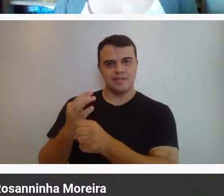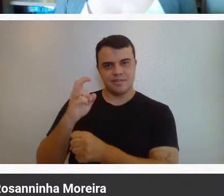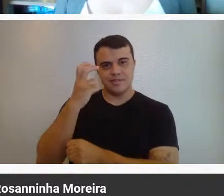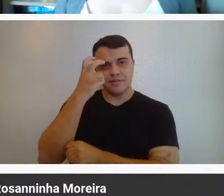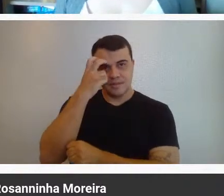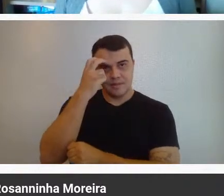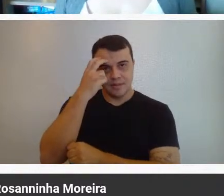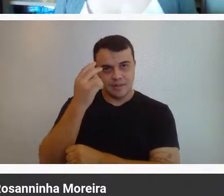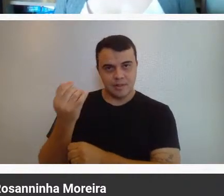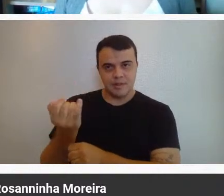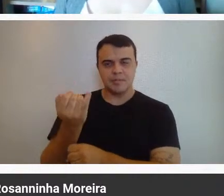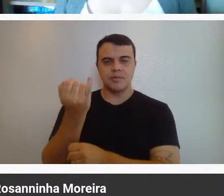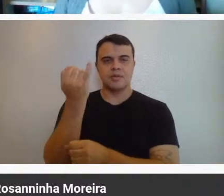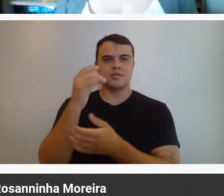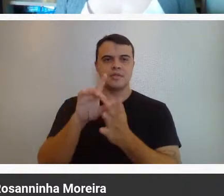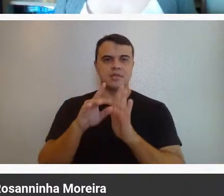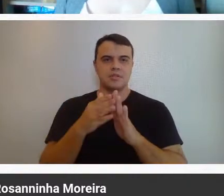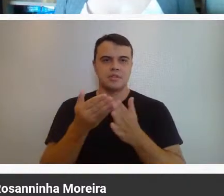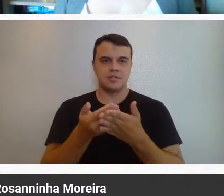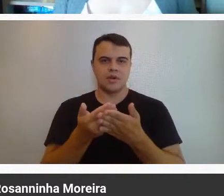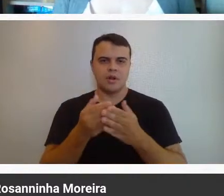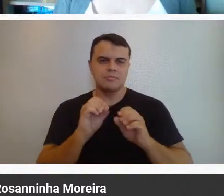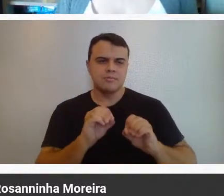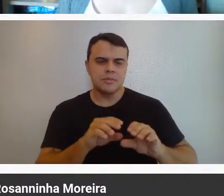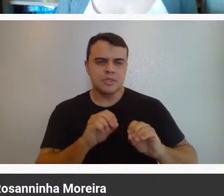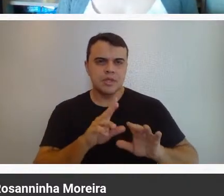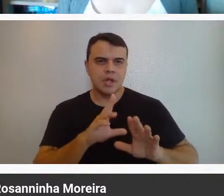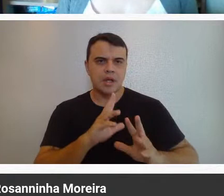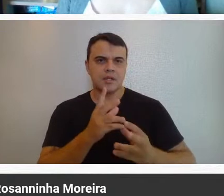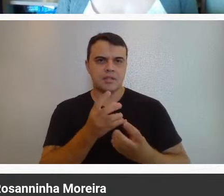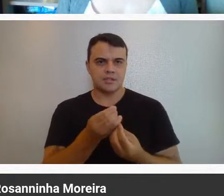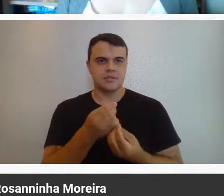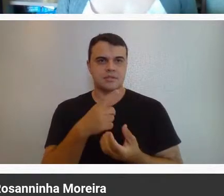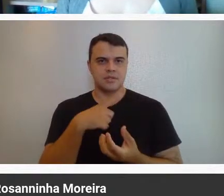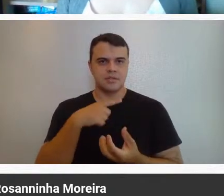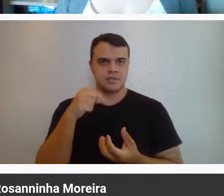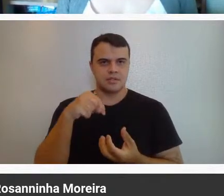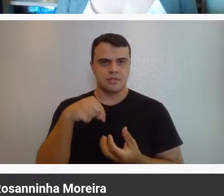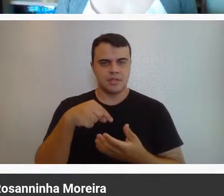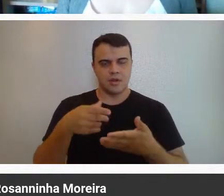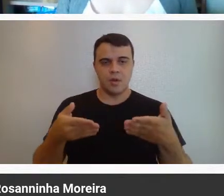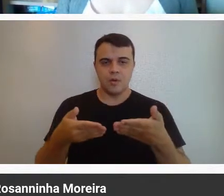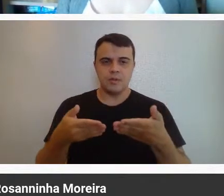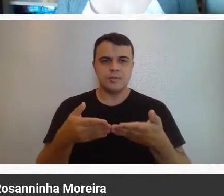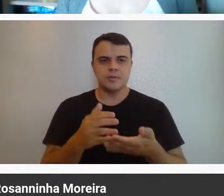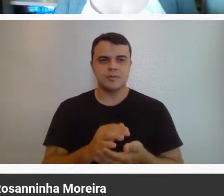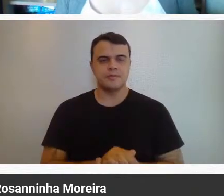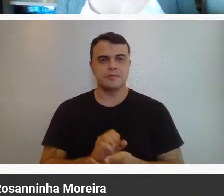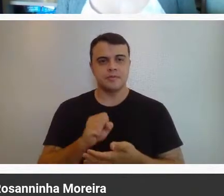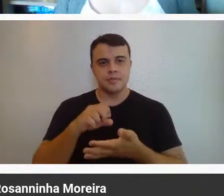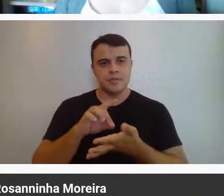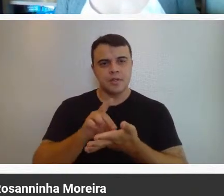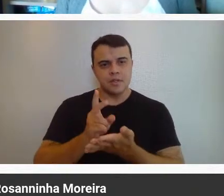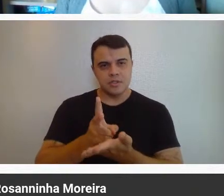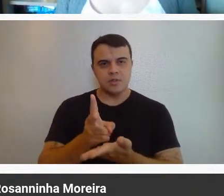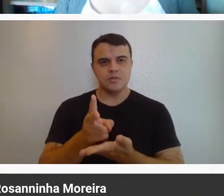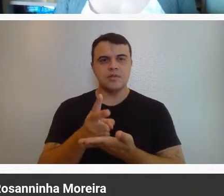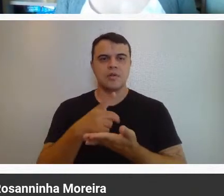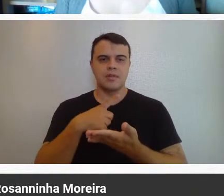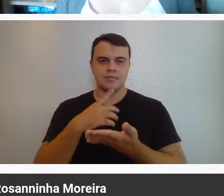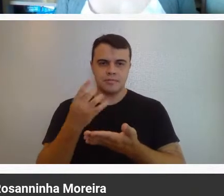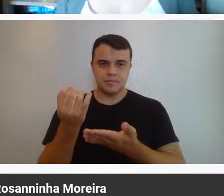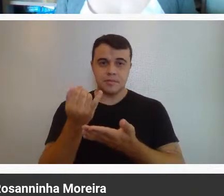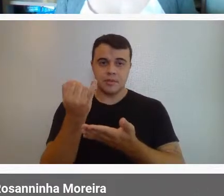a importância da escola para essa formação dos artistas que a gente tem hoje, realmente continua com essa